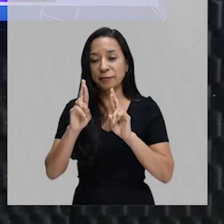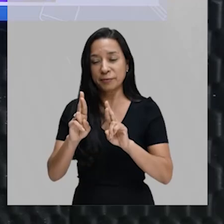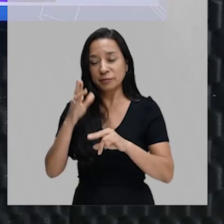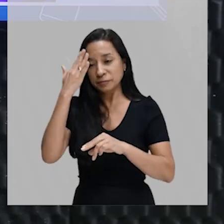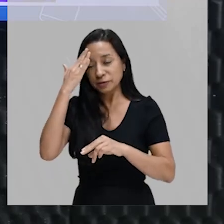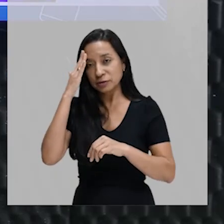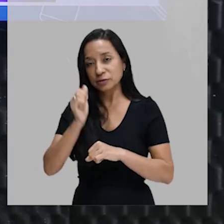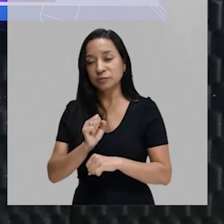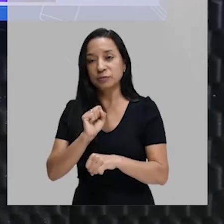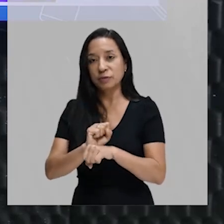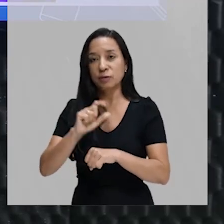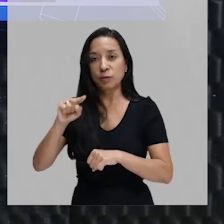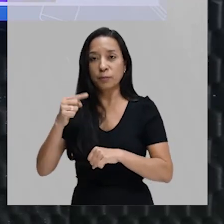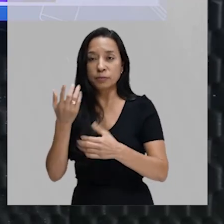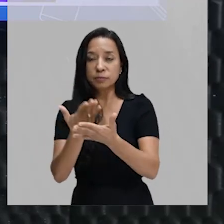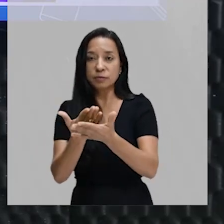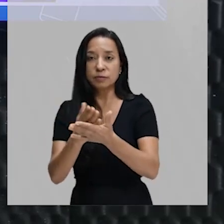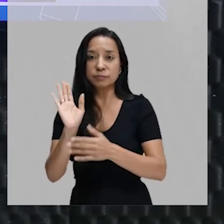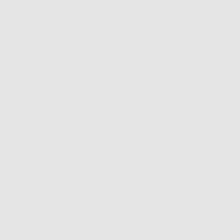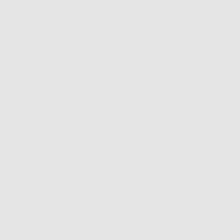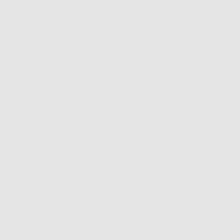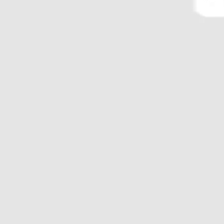na próxima aula. Até mais. Tchau, tchau.